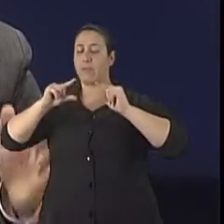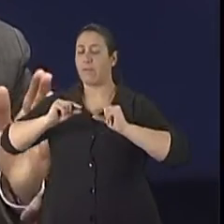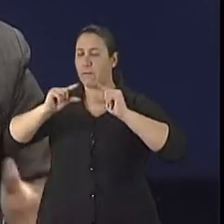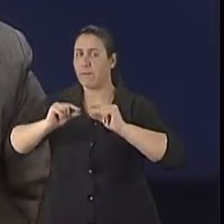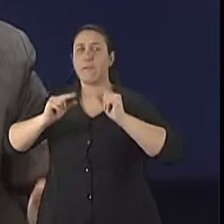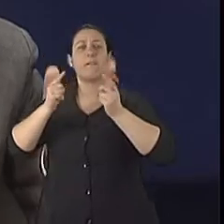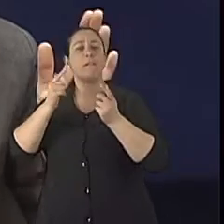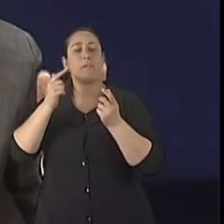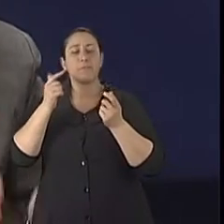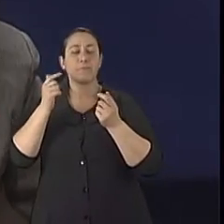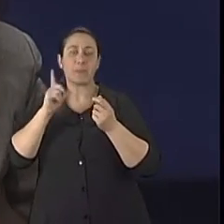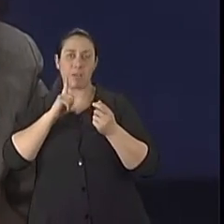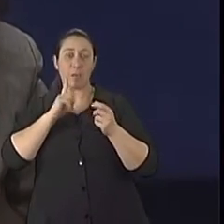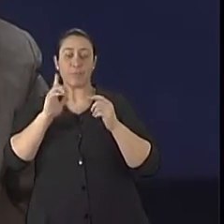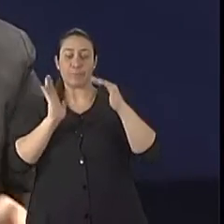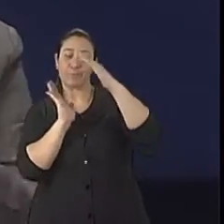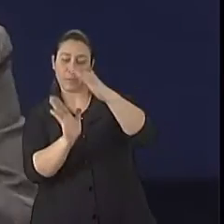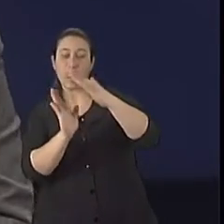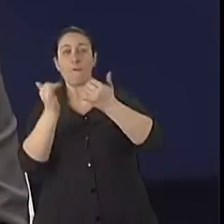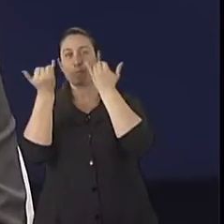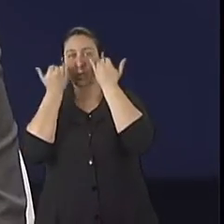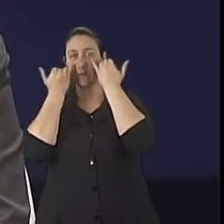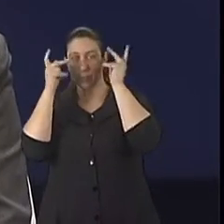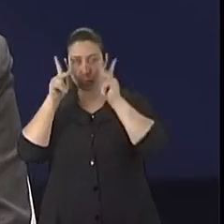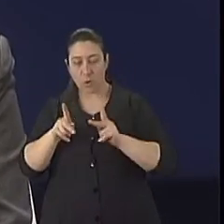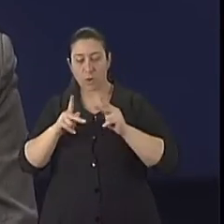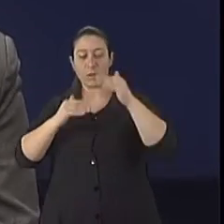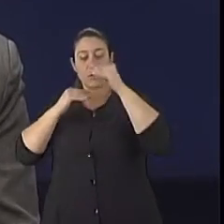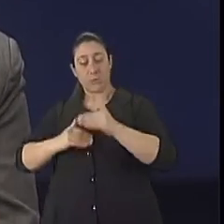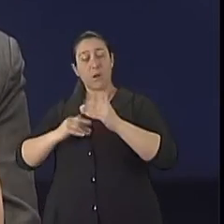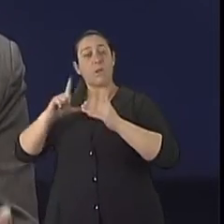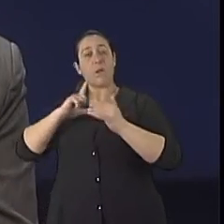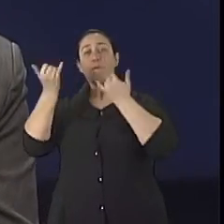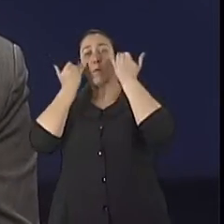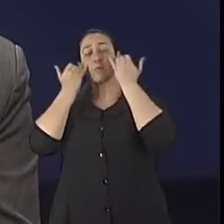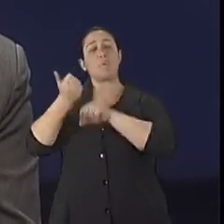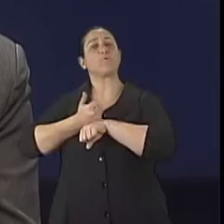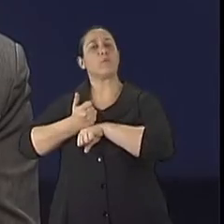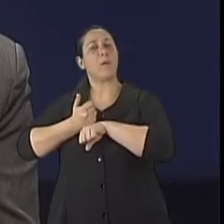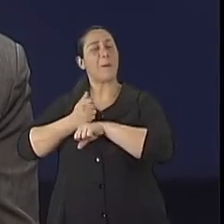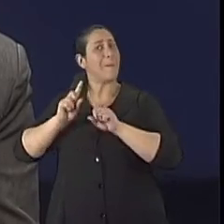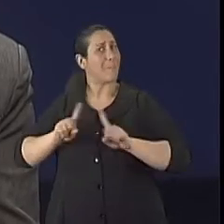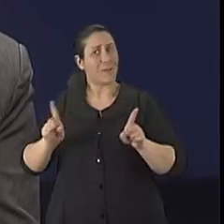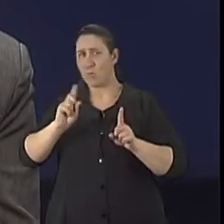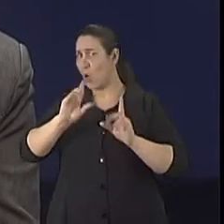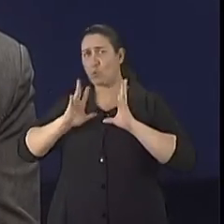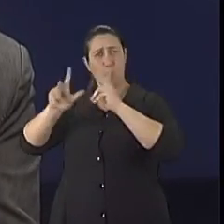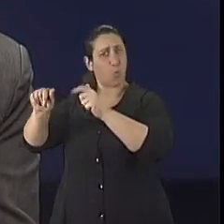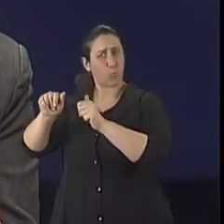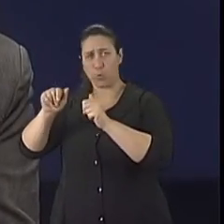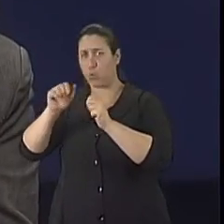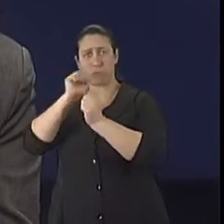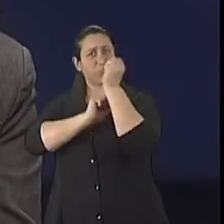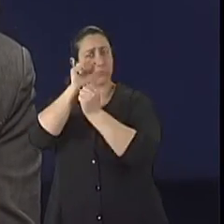dado, onde ela é dividida, informação para o paciente, informação para o profissional da saúde. E nem todas as indústrias farmacêuticas se